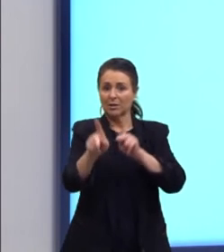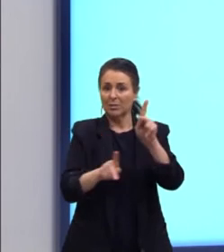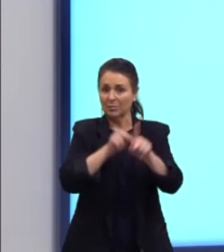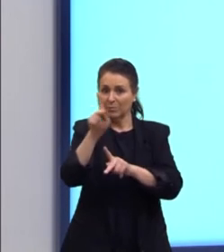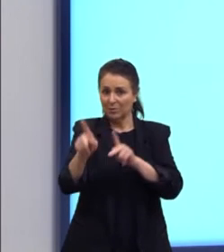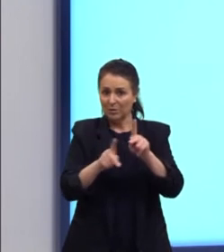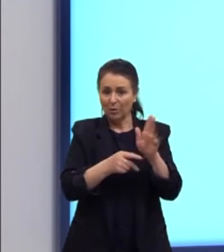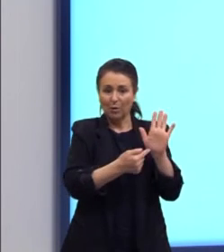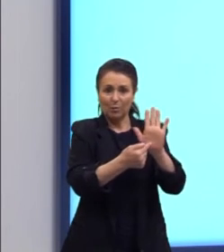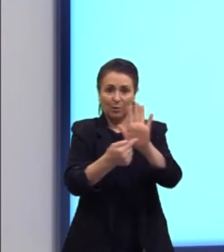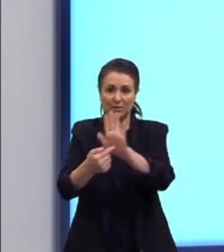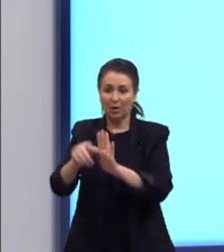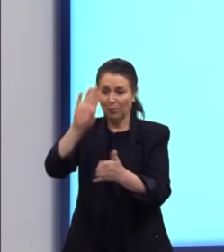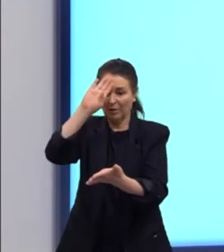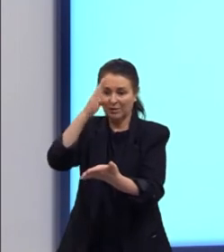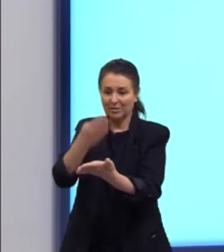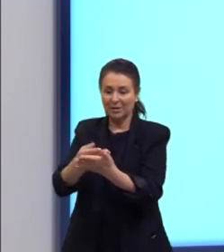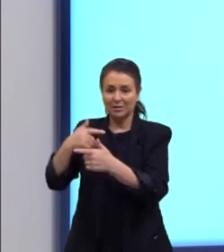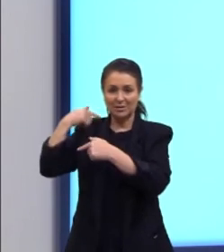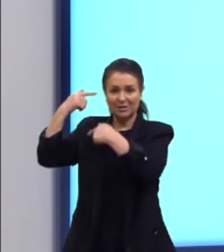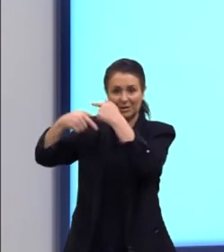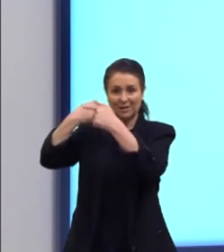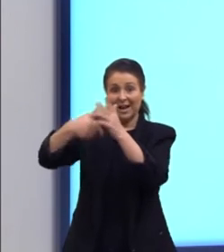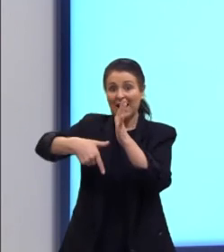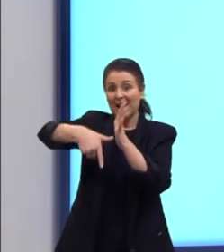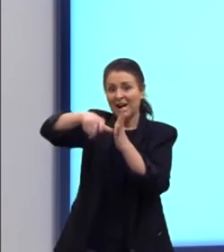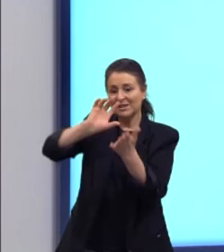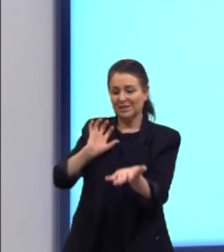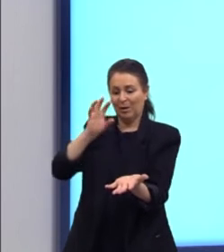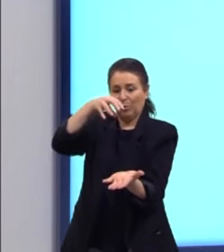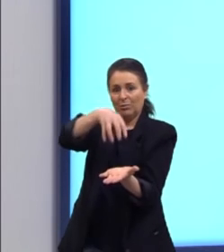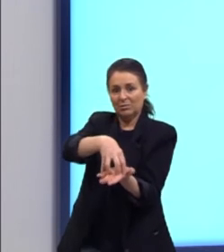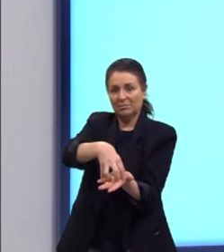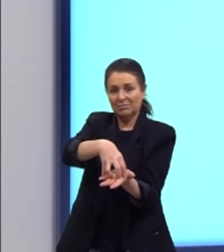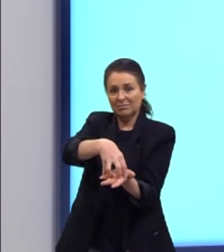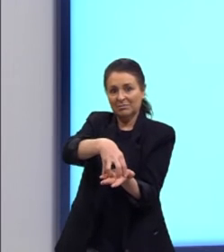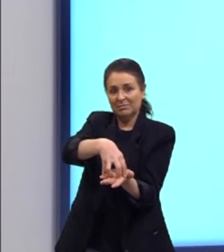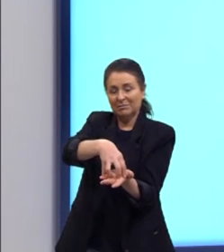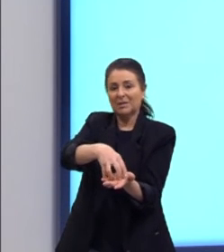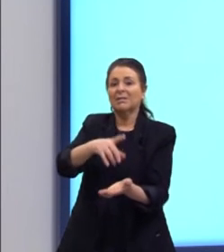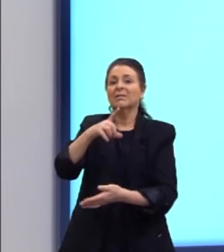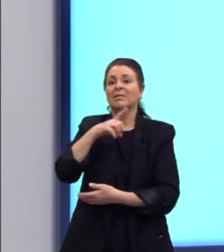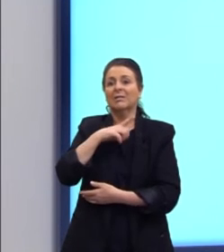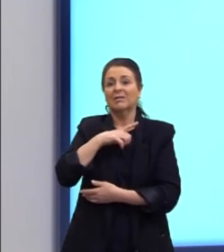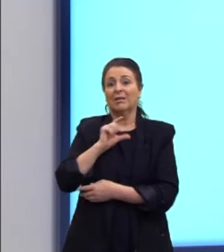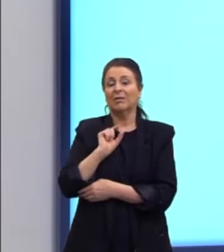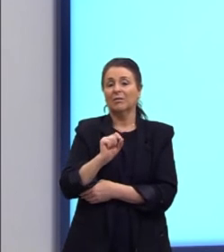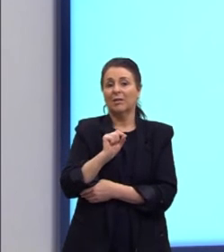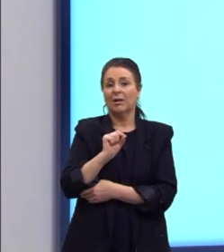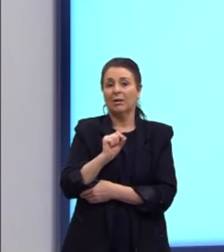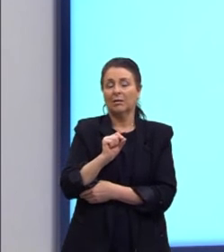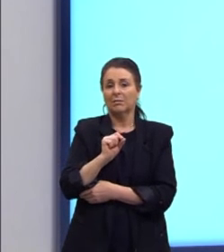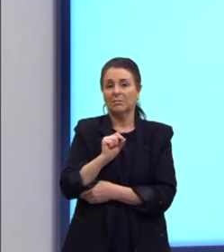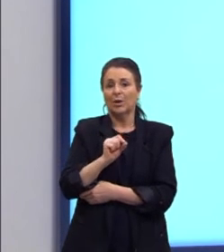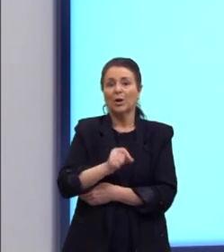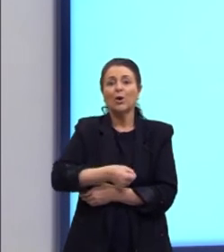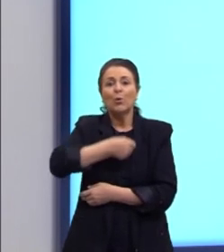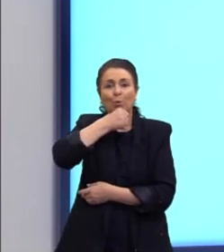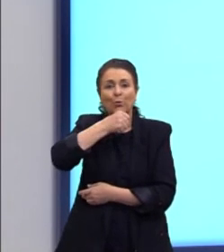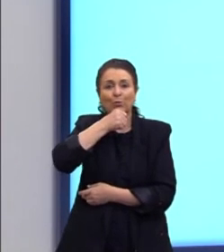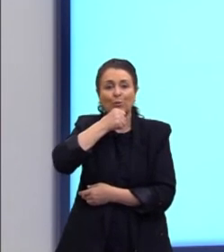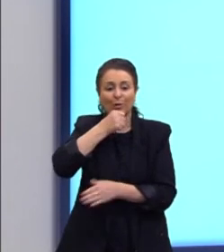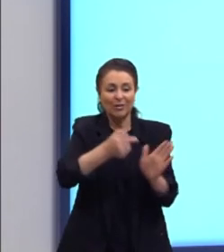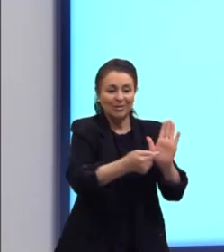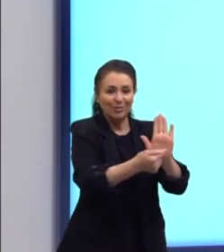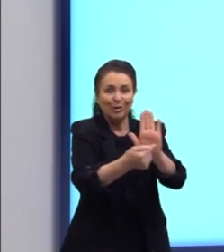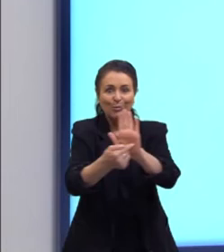crença tradicional anterior à colonização? Então, nós temos ali, gente, o avô passando a sua tradição para